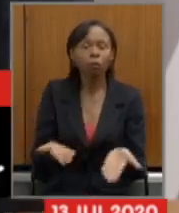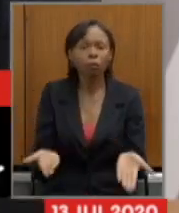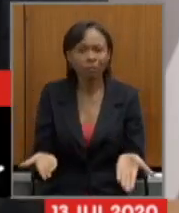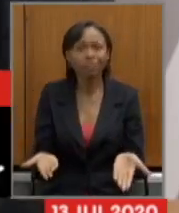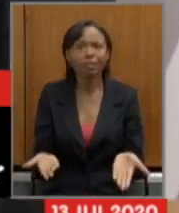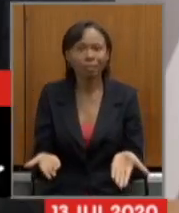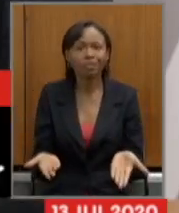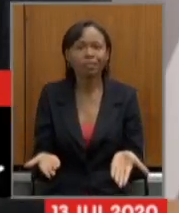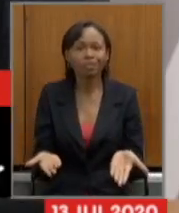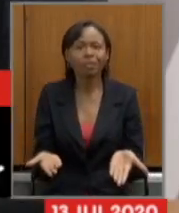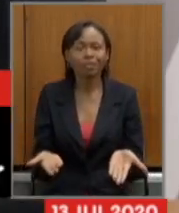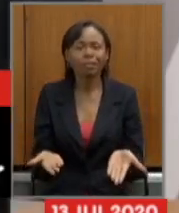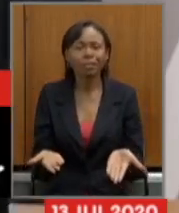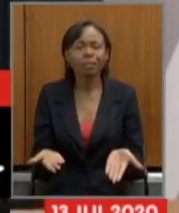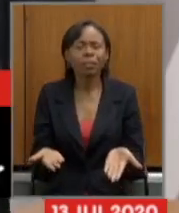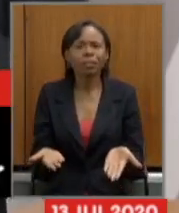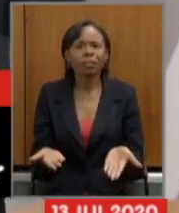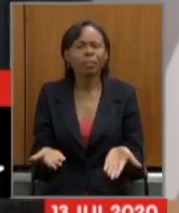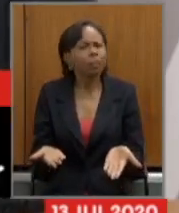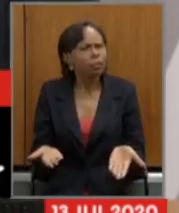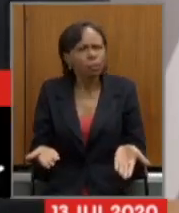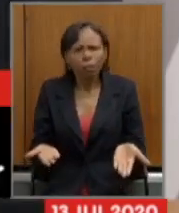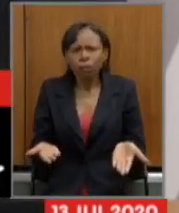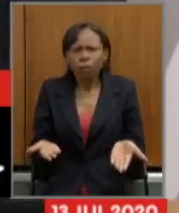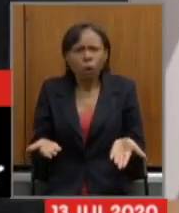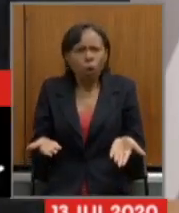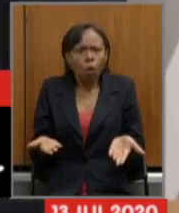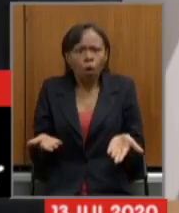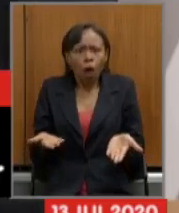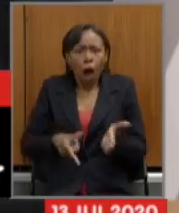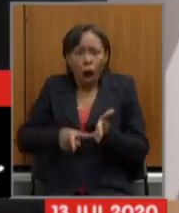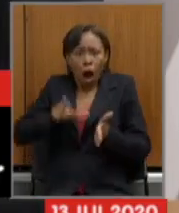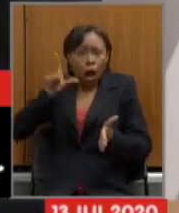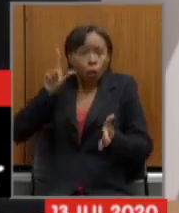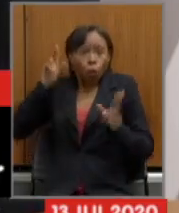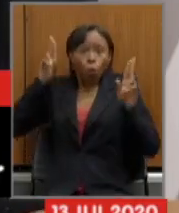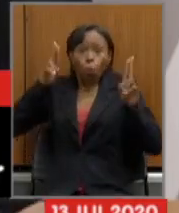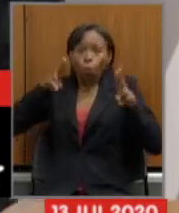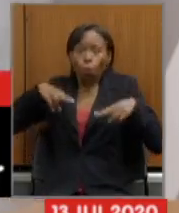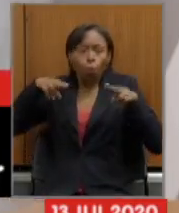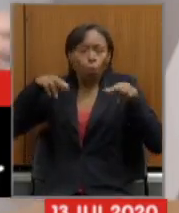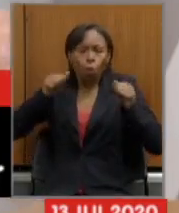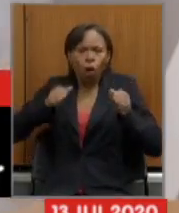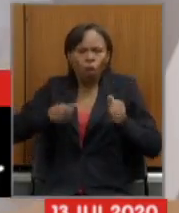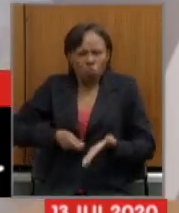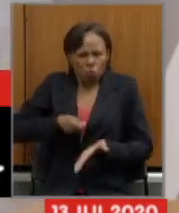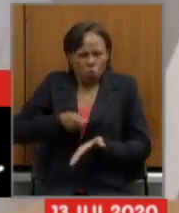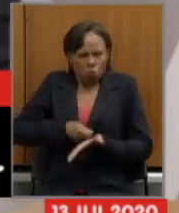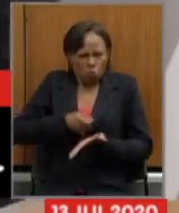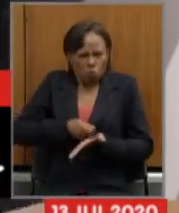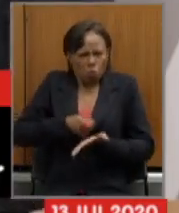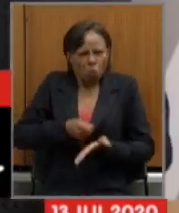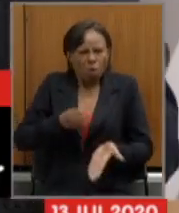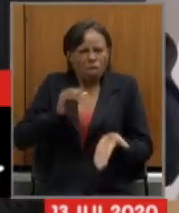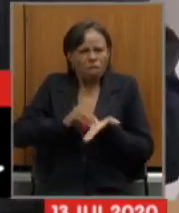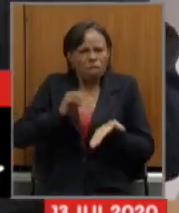tivemos falas tão duras e injustas como a que estamos tendo agora